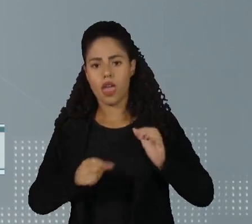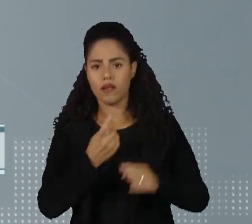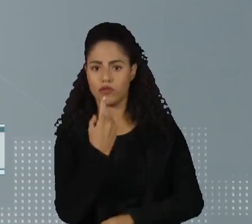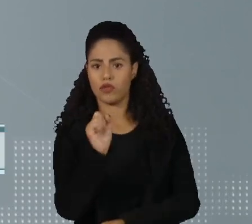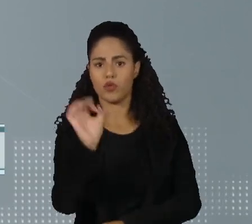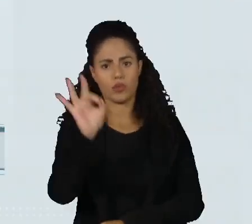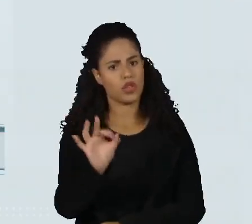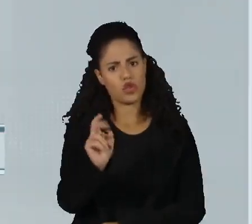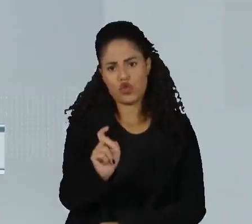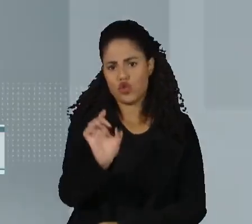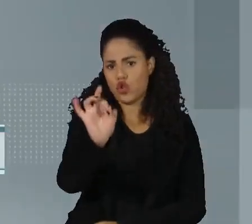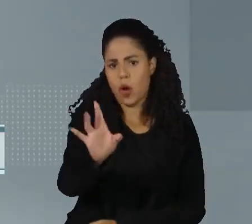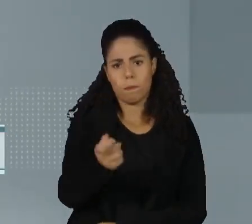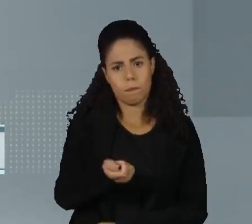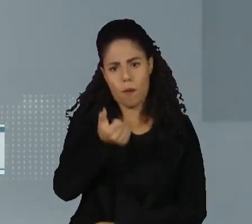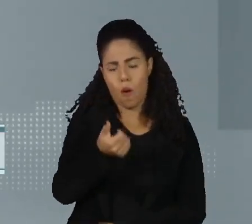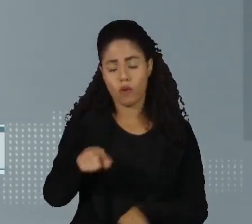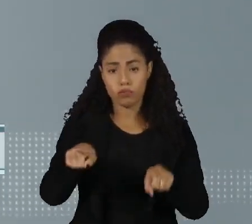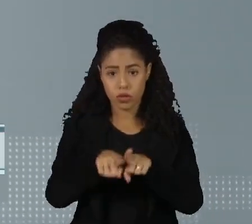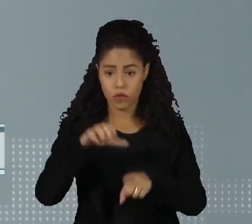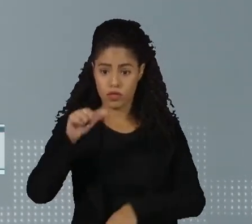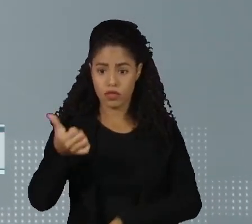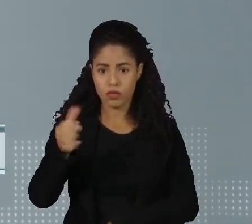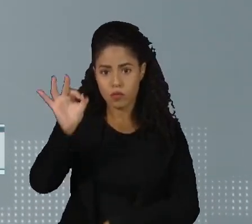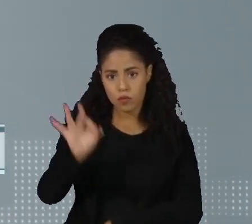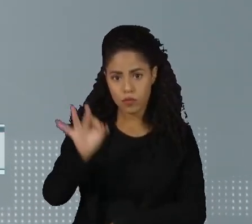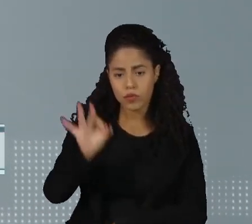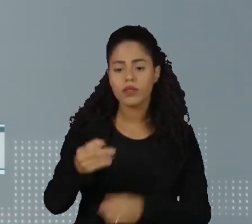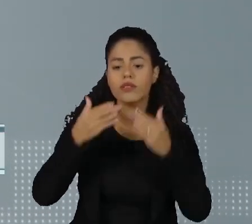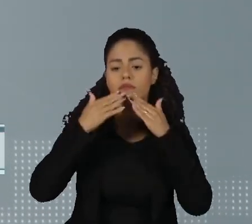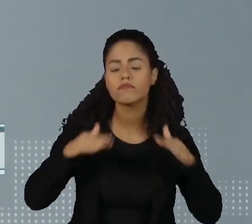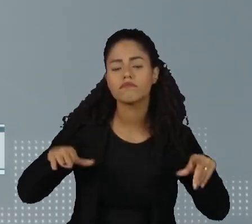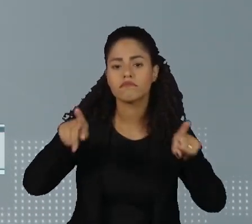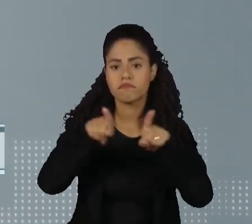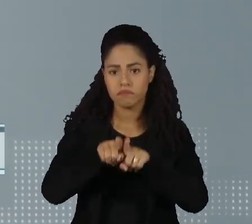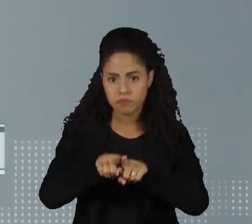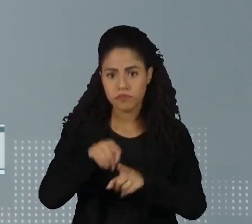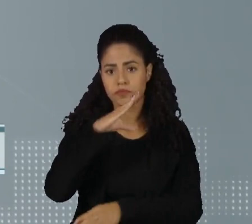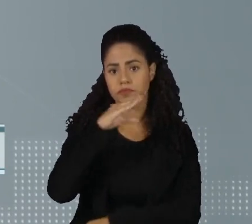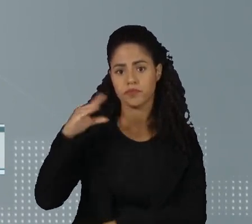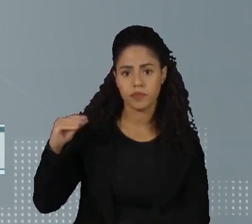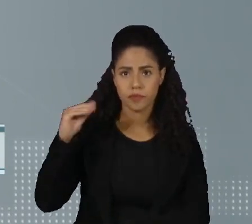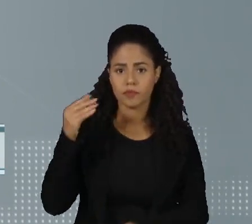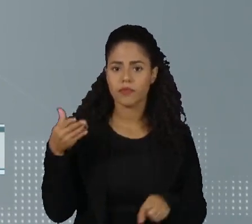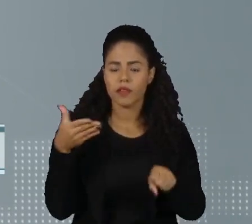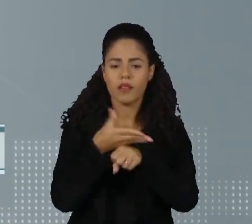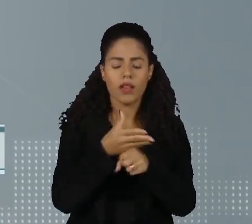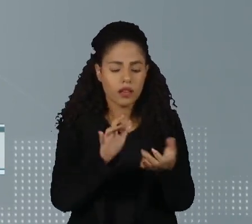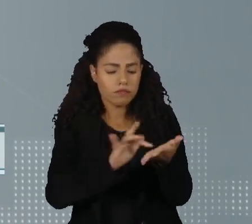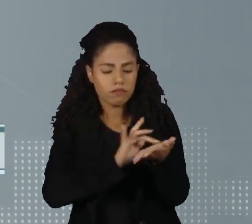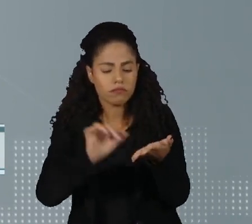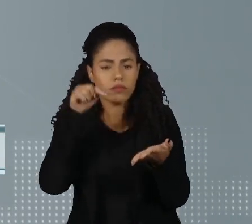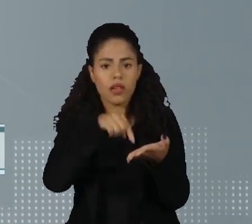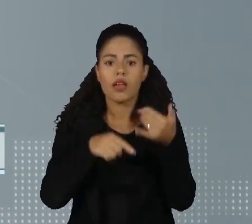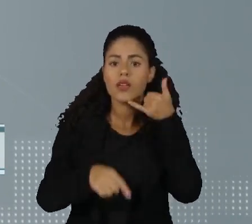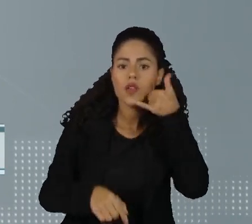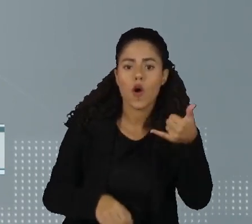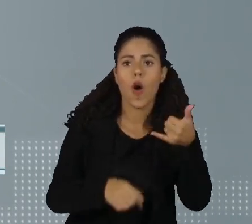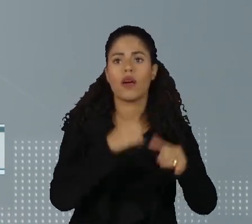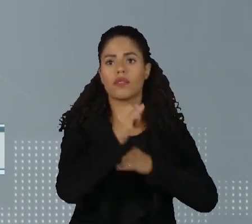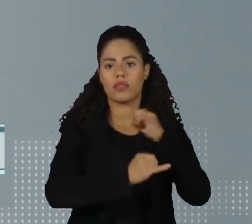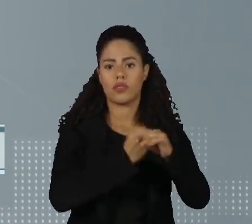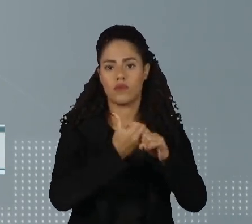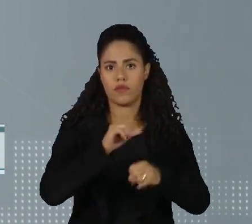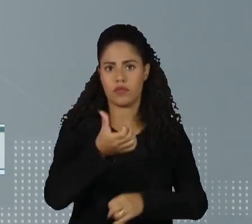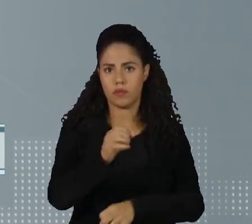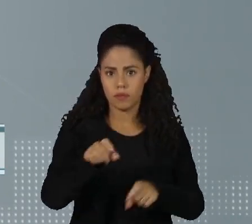18%. 96% das crianças e jovens acessam a internet pelo celular. 82% dos